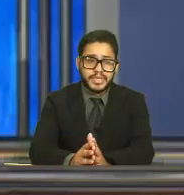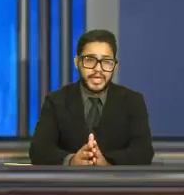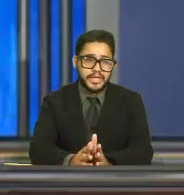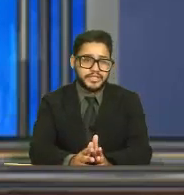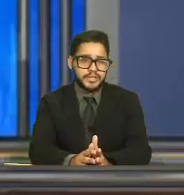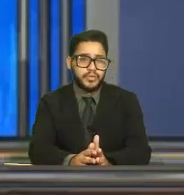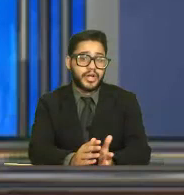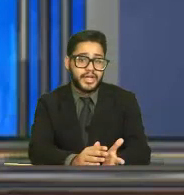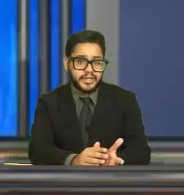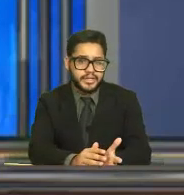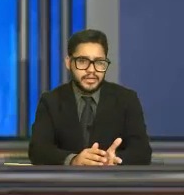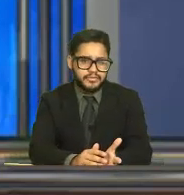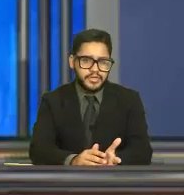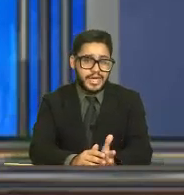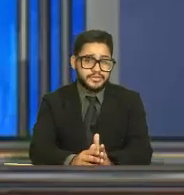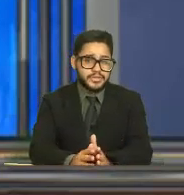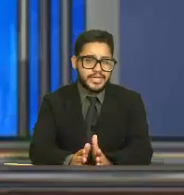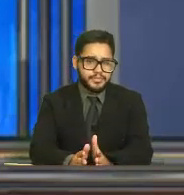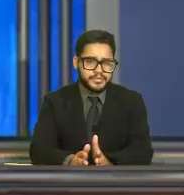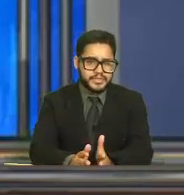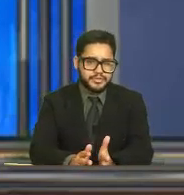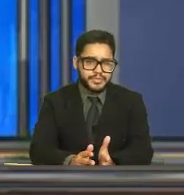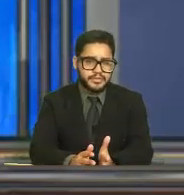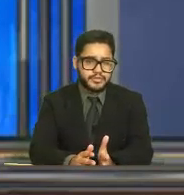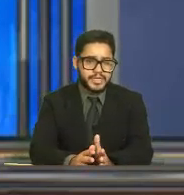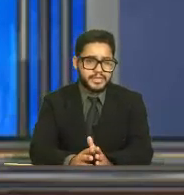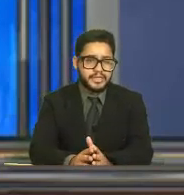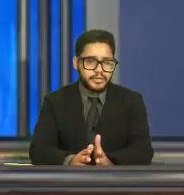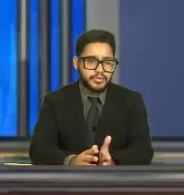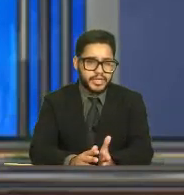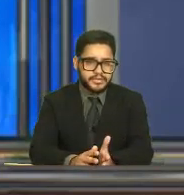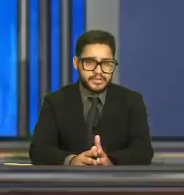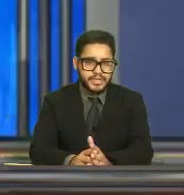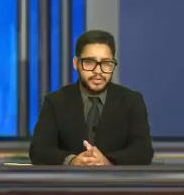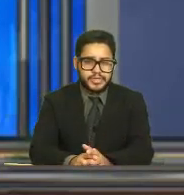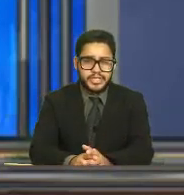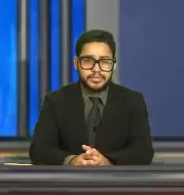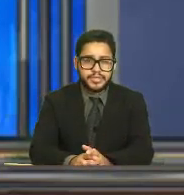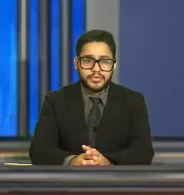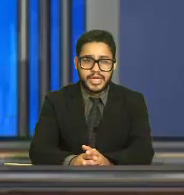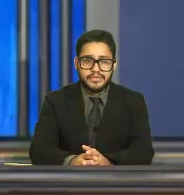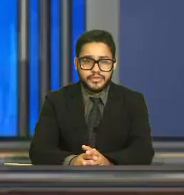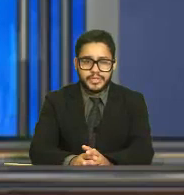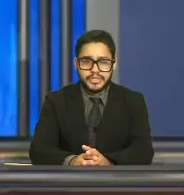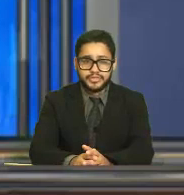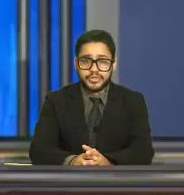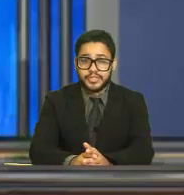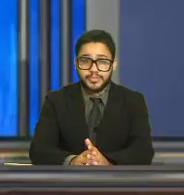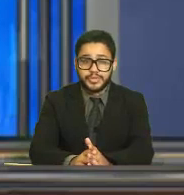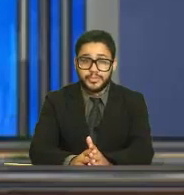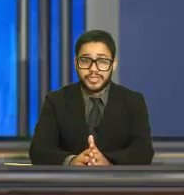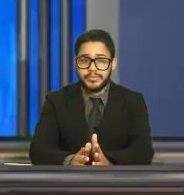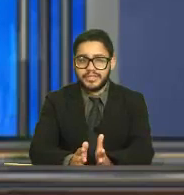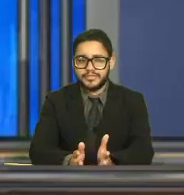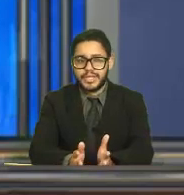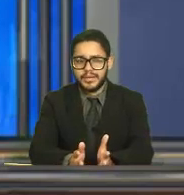Micaeles Correia Foi acionado pelo centro de operações para atender a ocorrência Quando a equipe chegou lá e viu a menina chorando